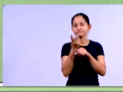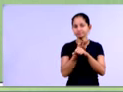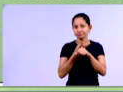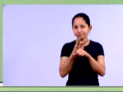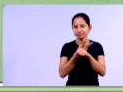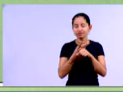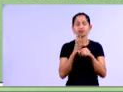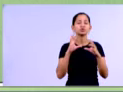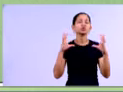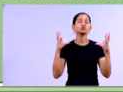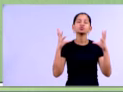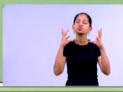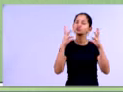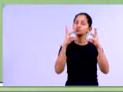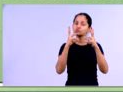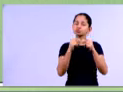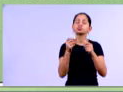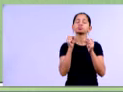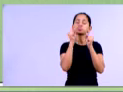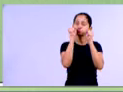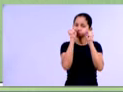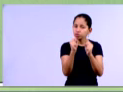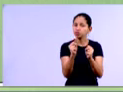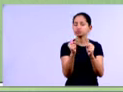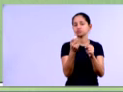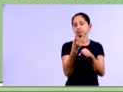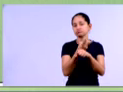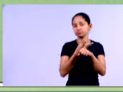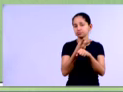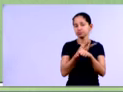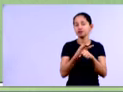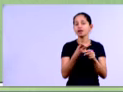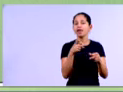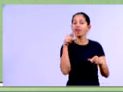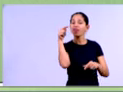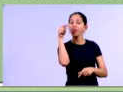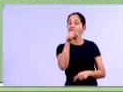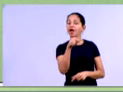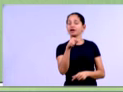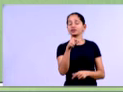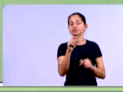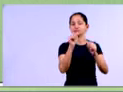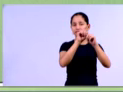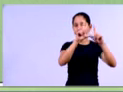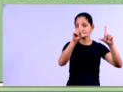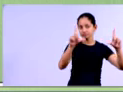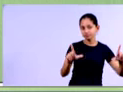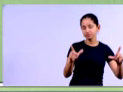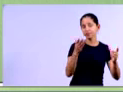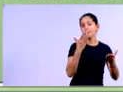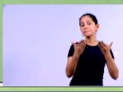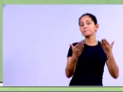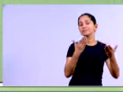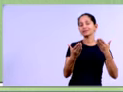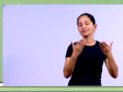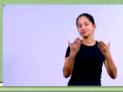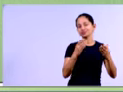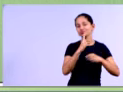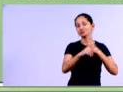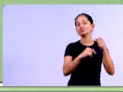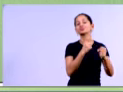Então vejam que todas essas contas aqui você pode tirar do balanço patrimonial ou da demonstração do resultado do exercício. Então, estoques